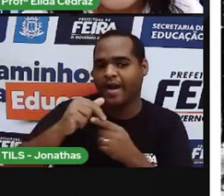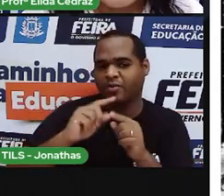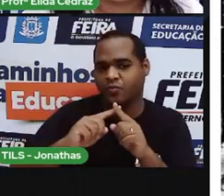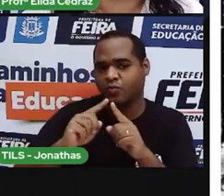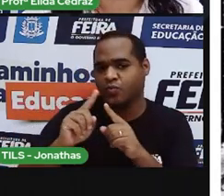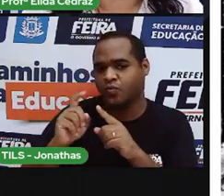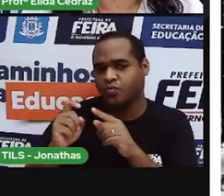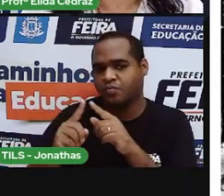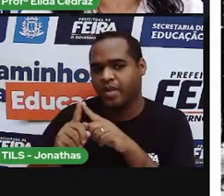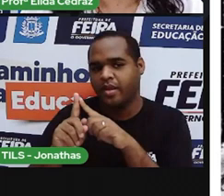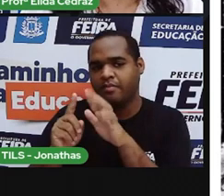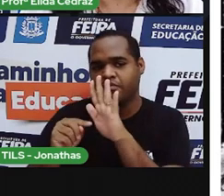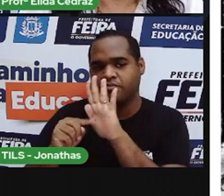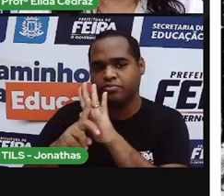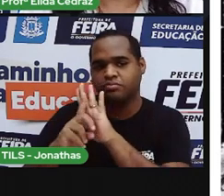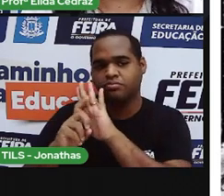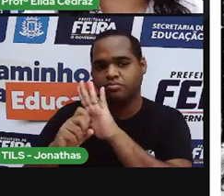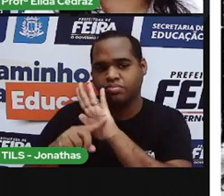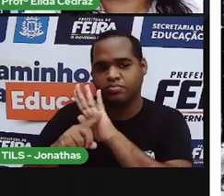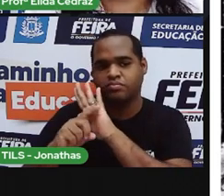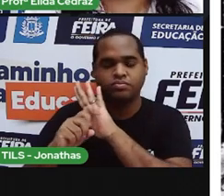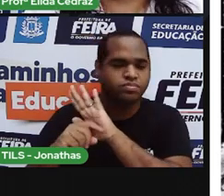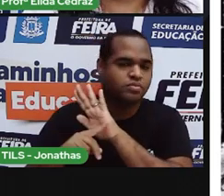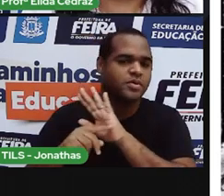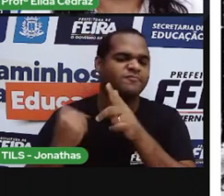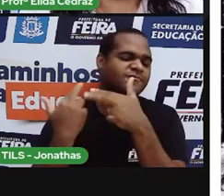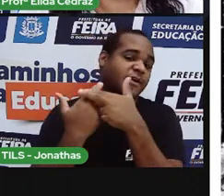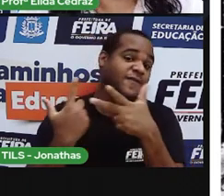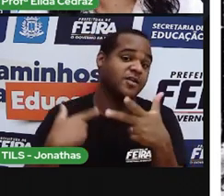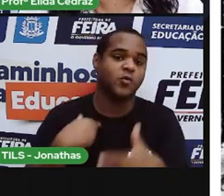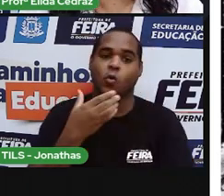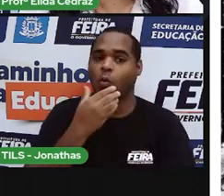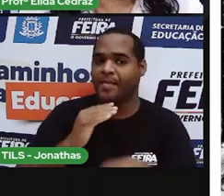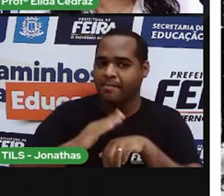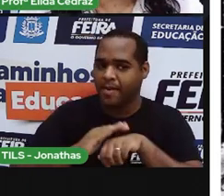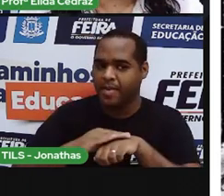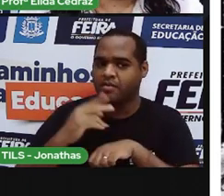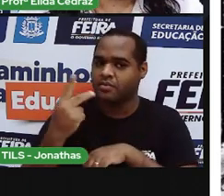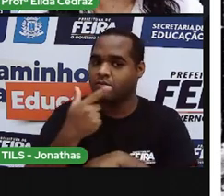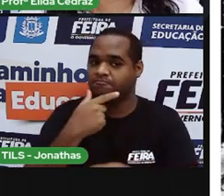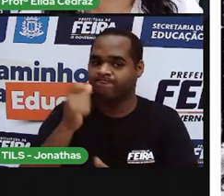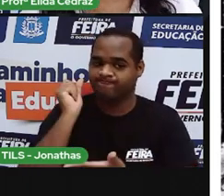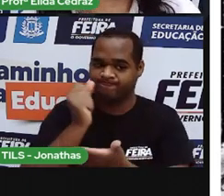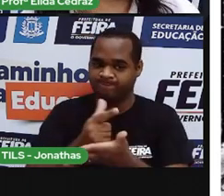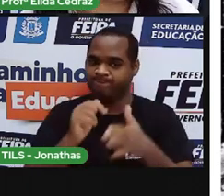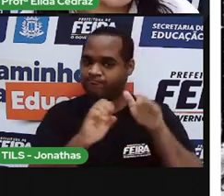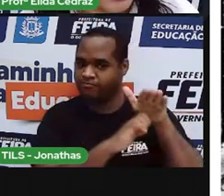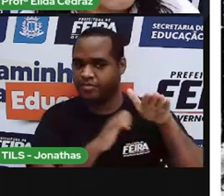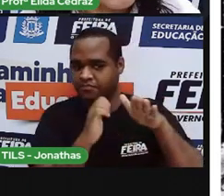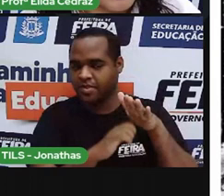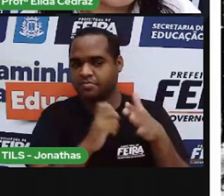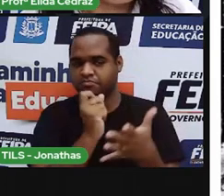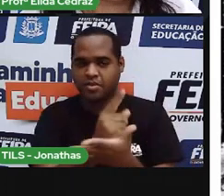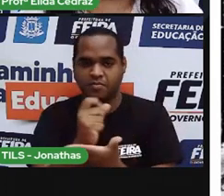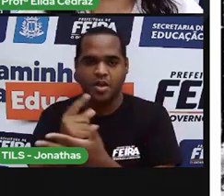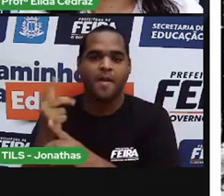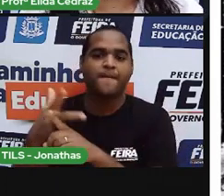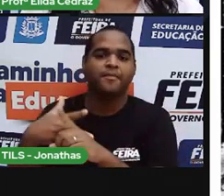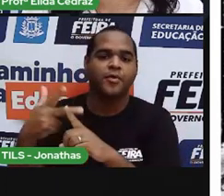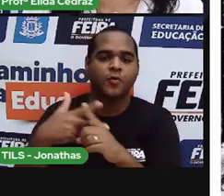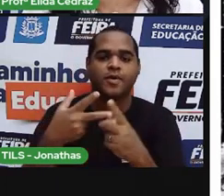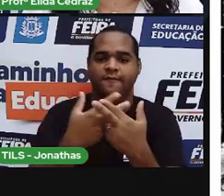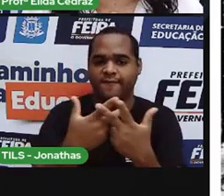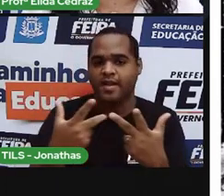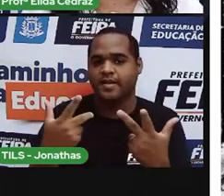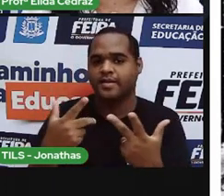cupim. Esses homens, eles eram contratados para caçar os ratos que